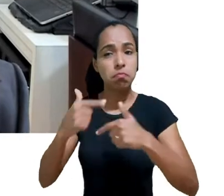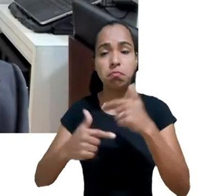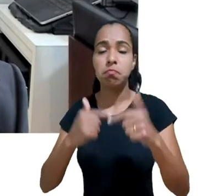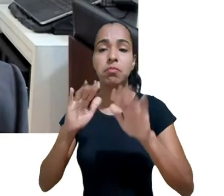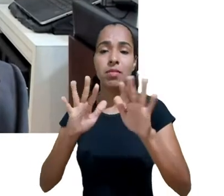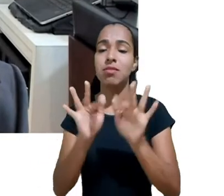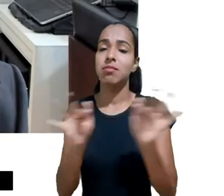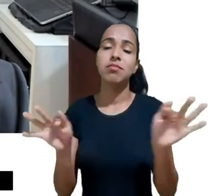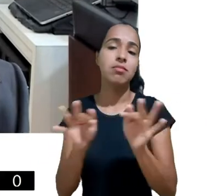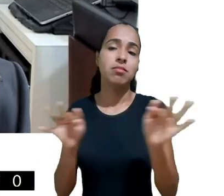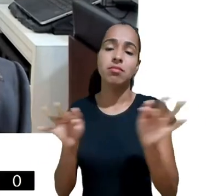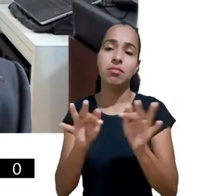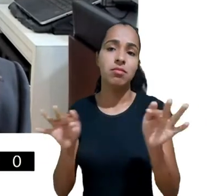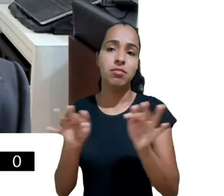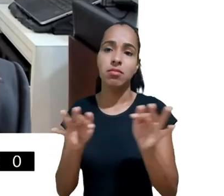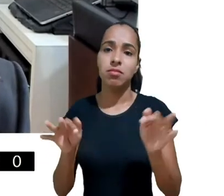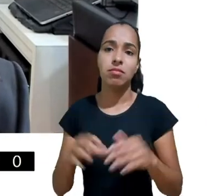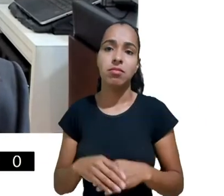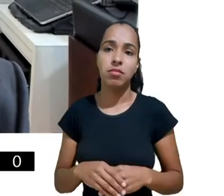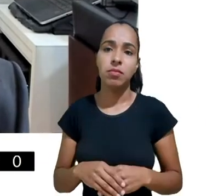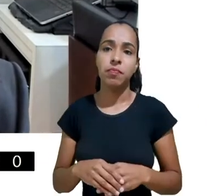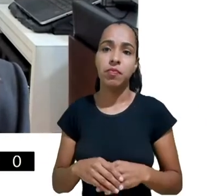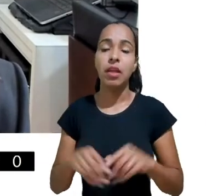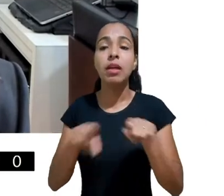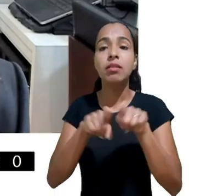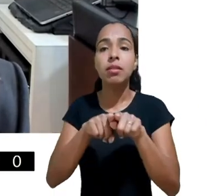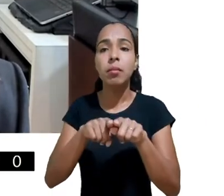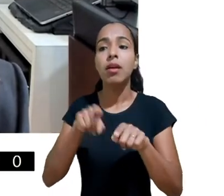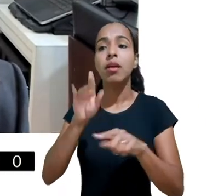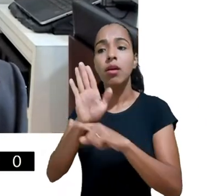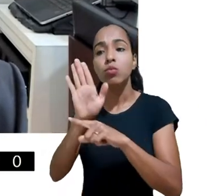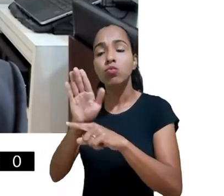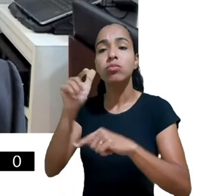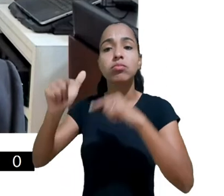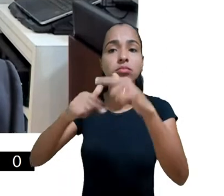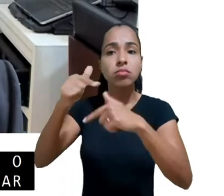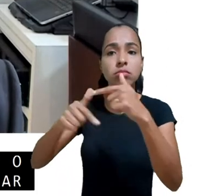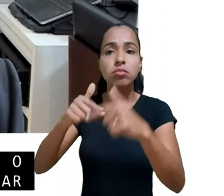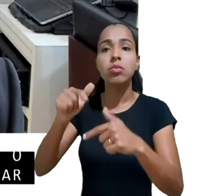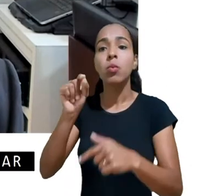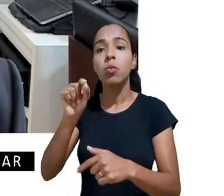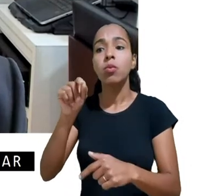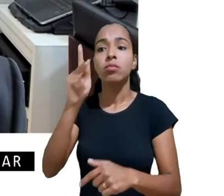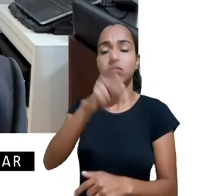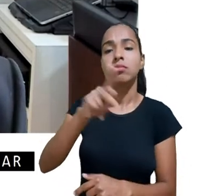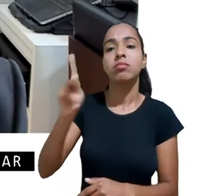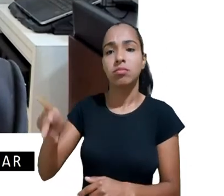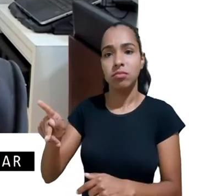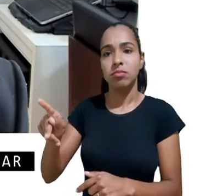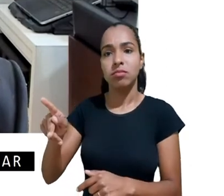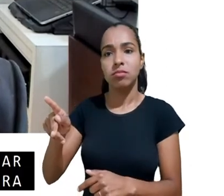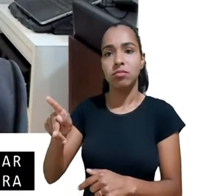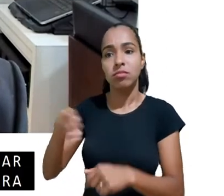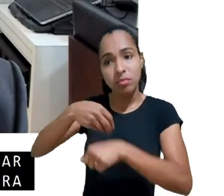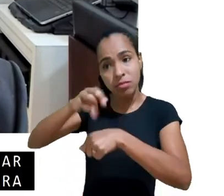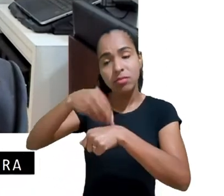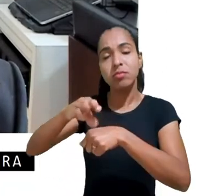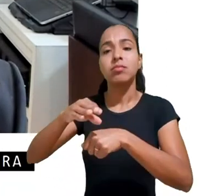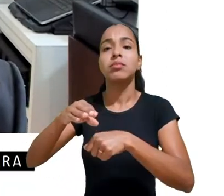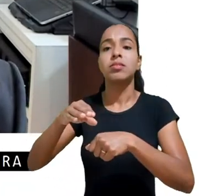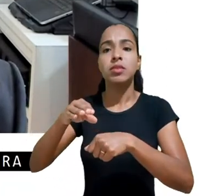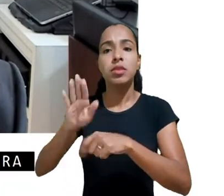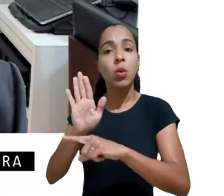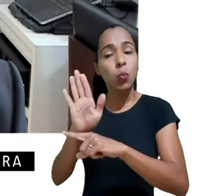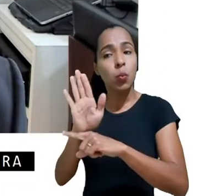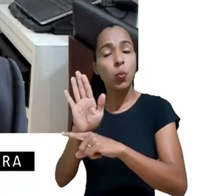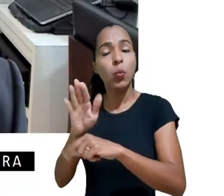trabalhar professores também nessa cultura de dados já que a gente sabe por pesquisas que os professores eles